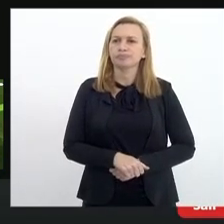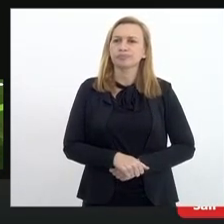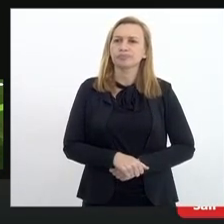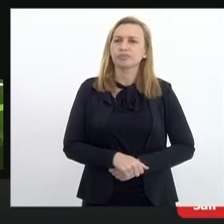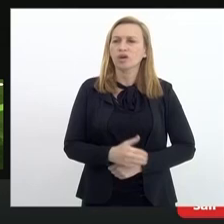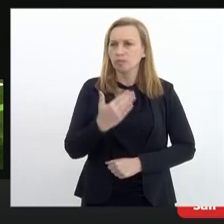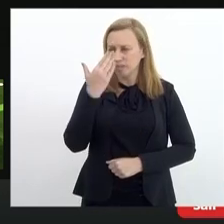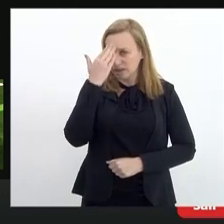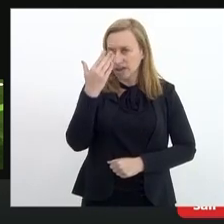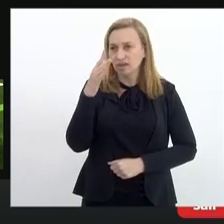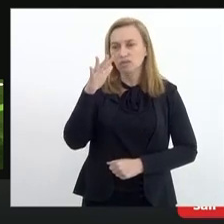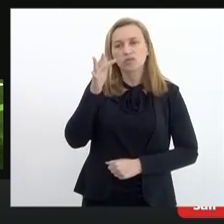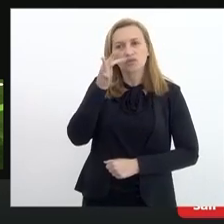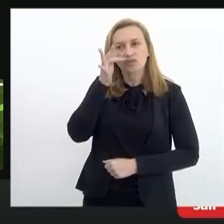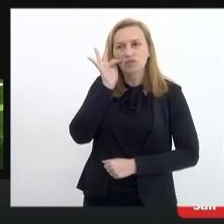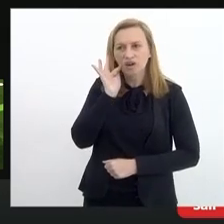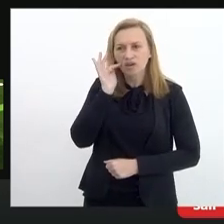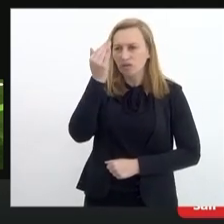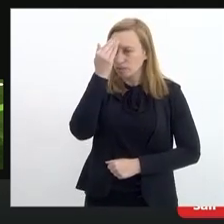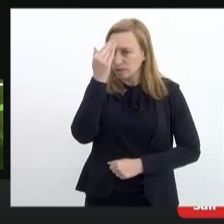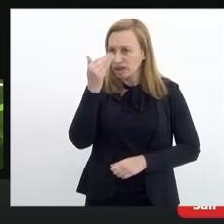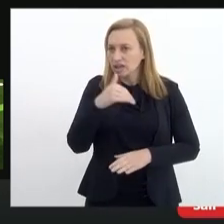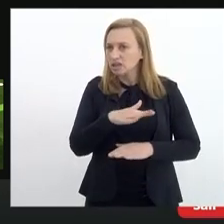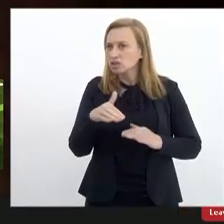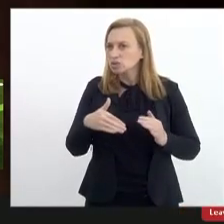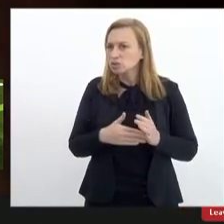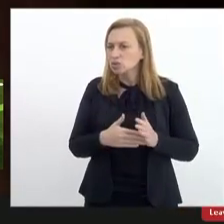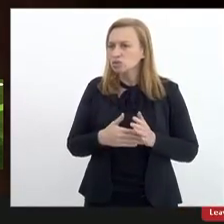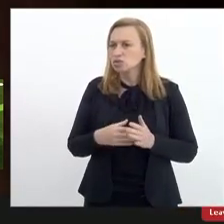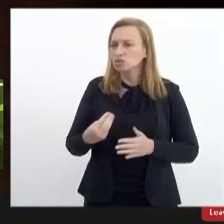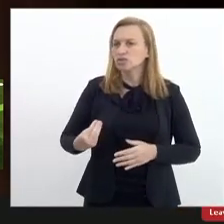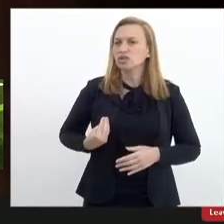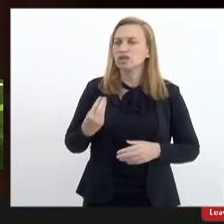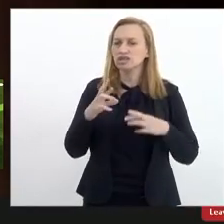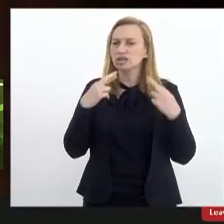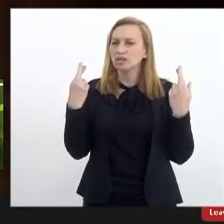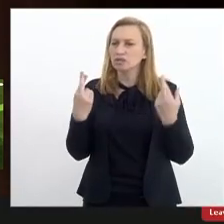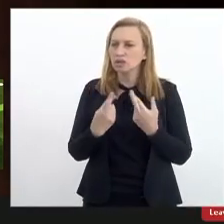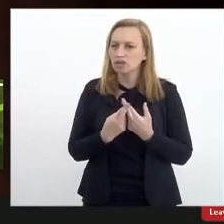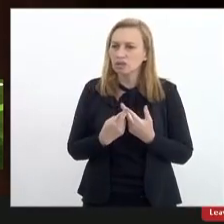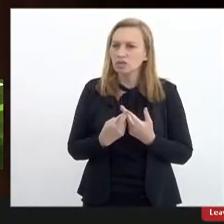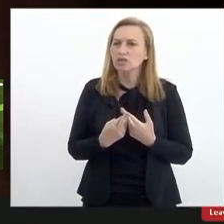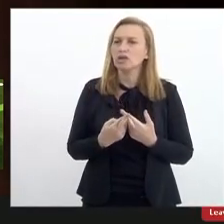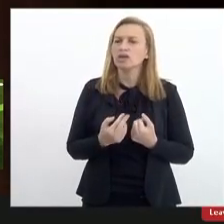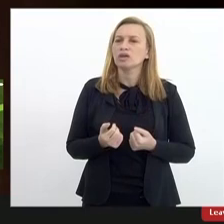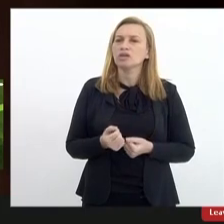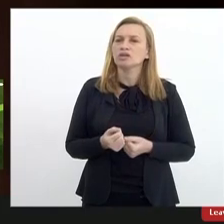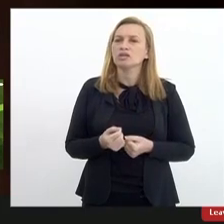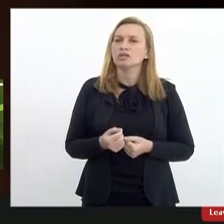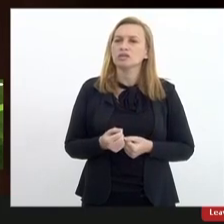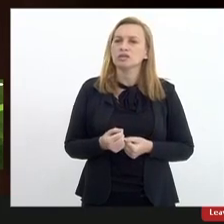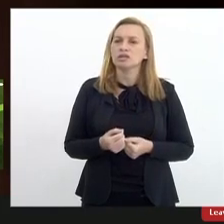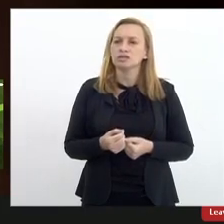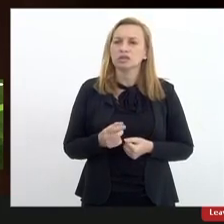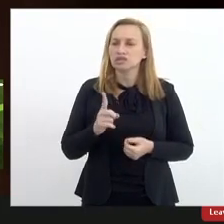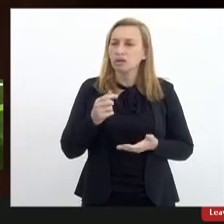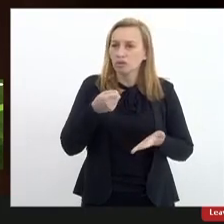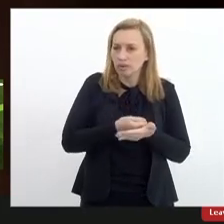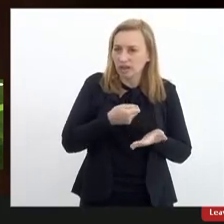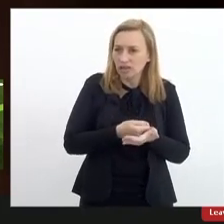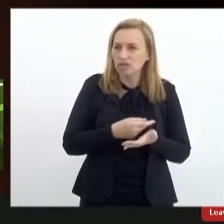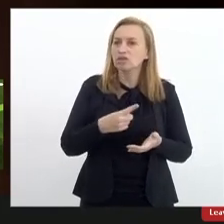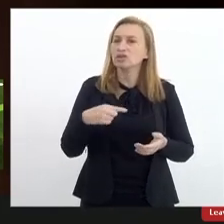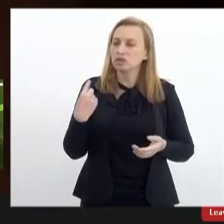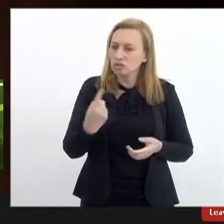obrigado Flávio obrigado a todos os presentes nessa audiência reitero aqui se também não fosse obrigatório nós também